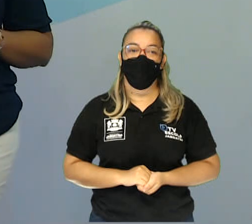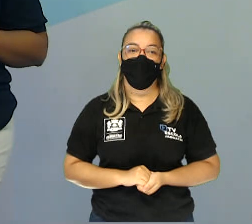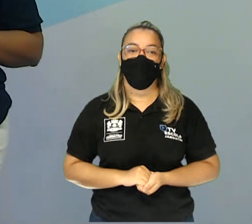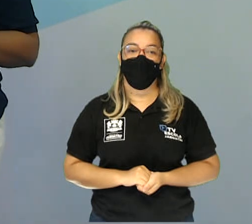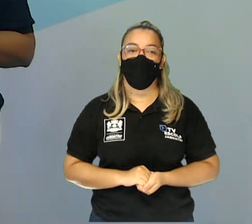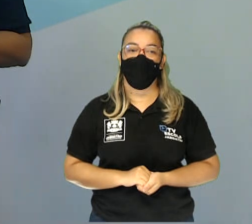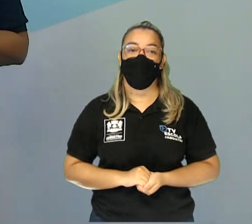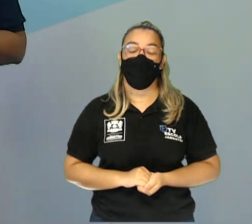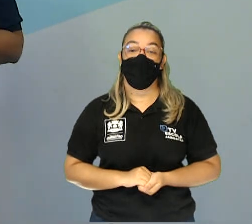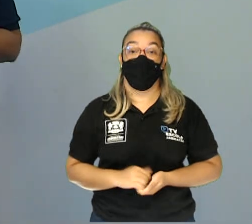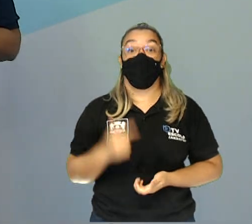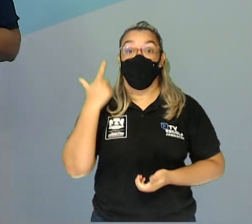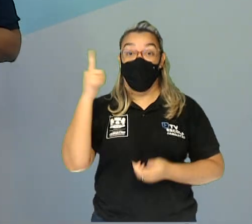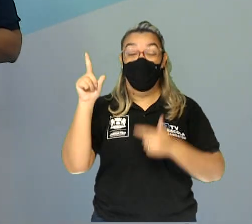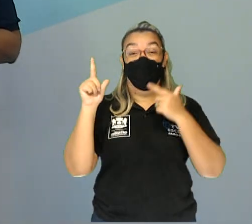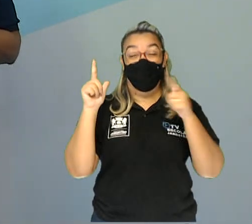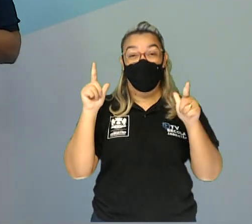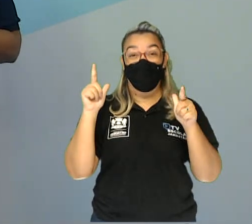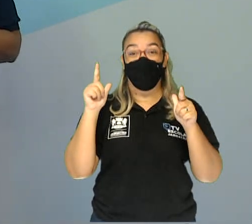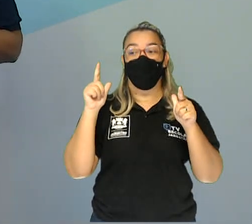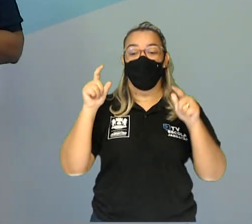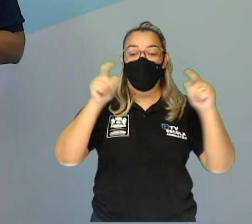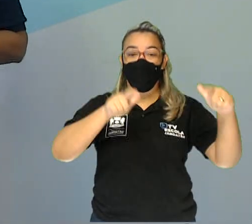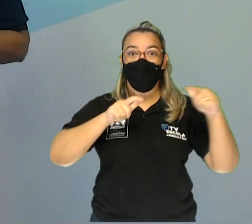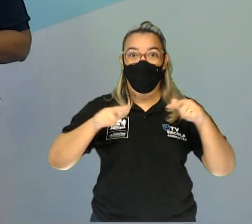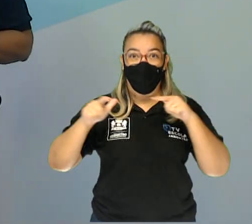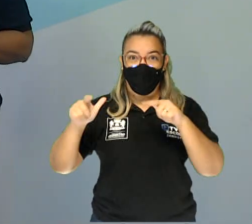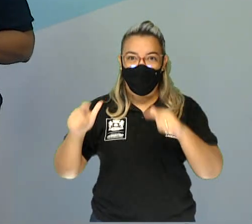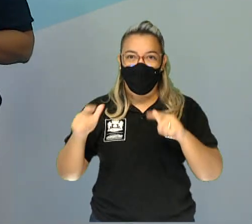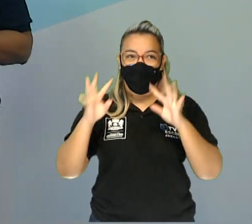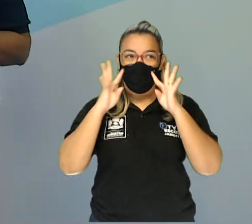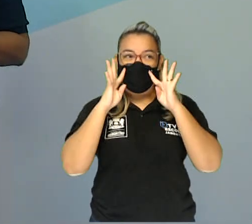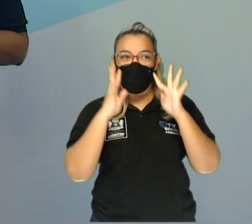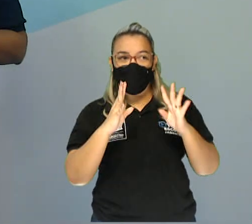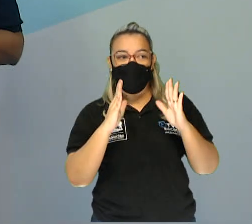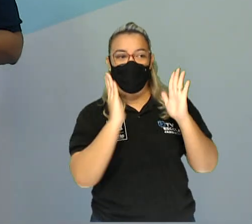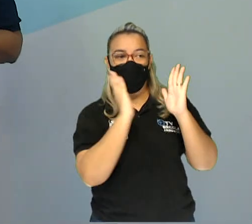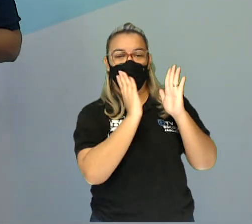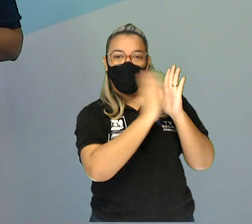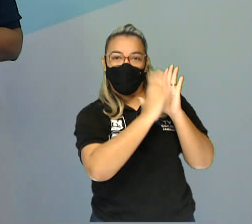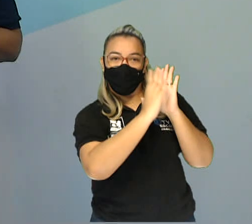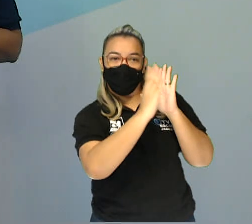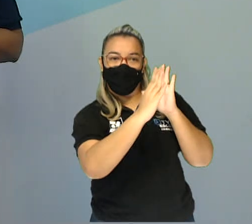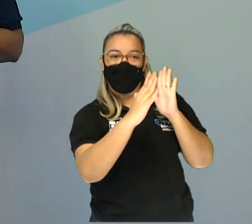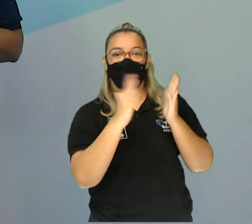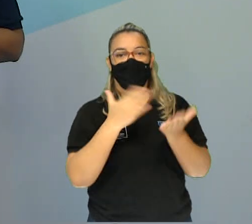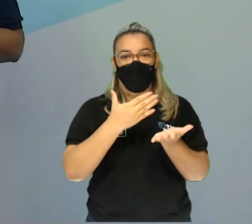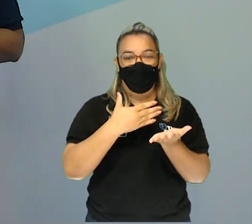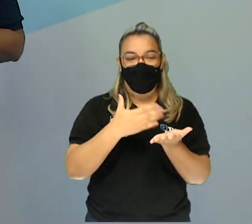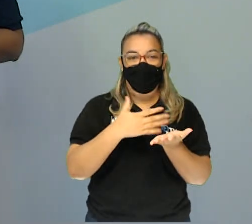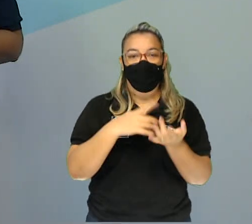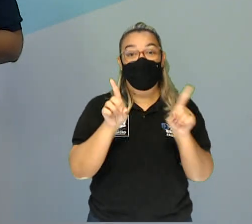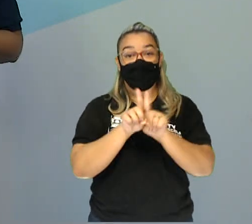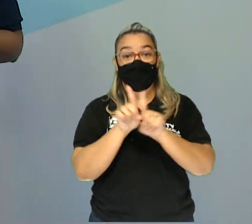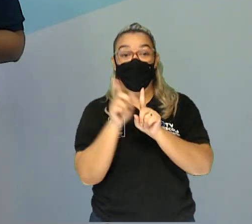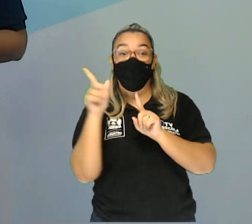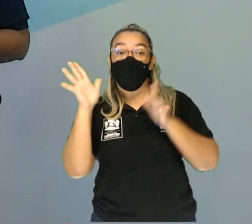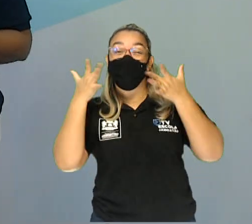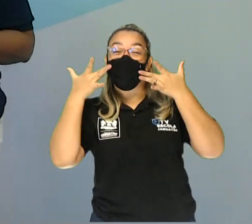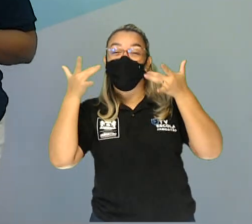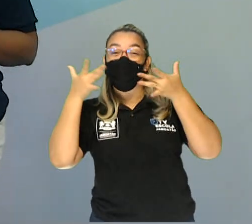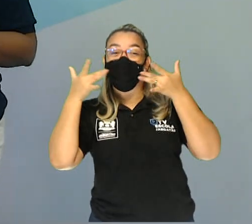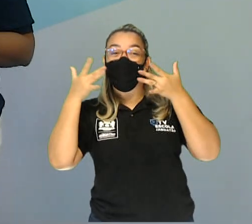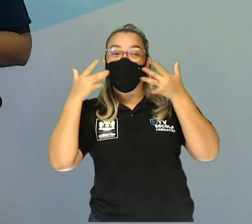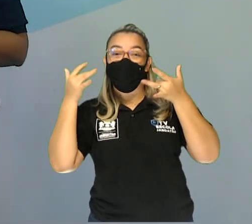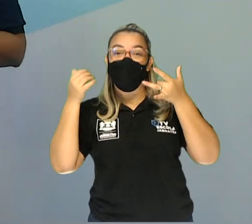Outras edificações que chamam a atenção são a biblioteca e o Cine Teatro Samuel Campelo, que foi totalmente